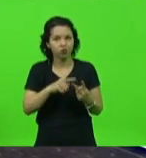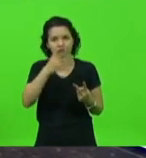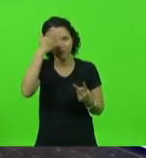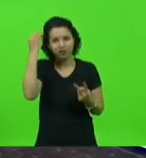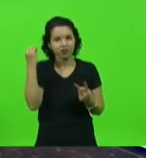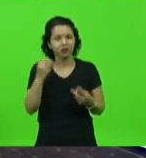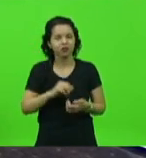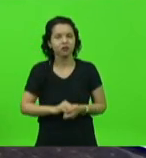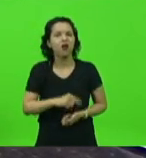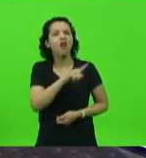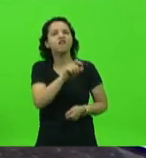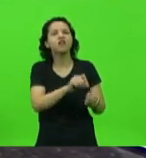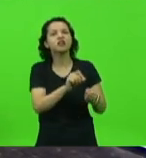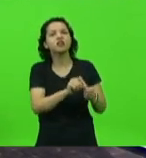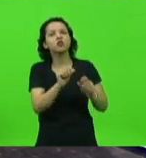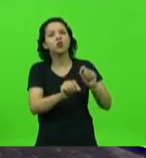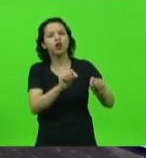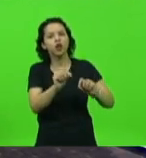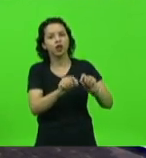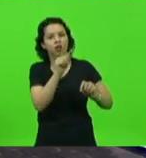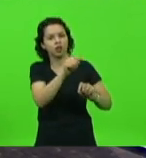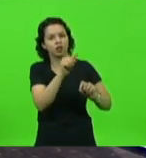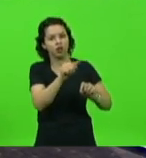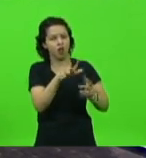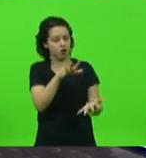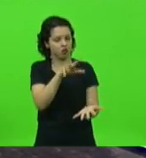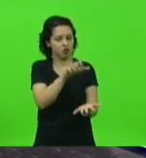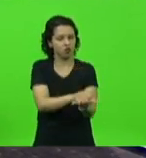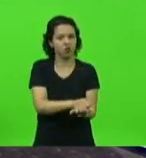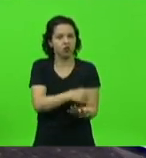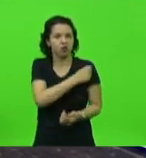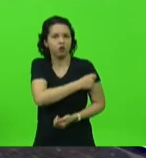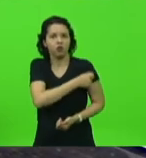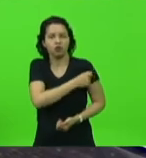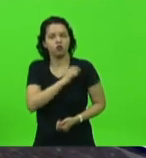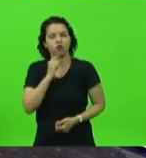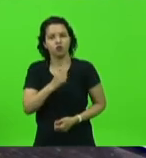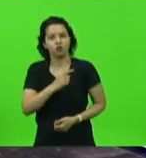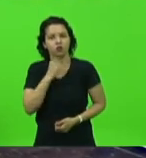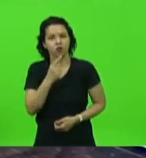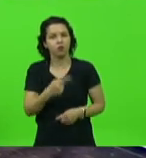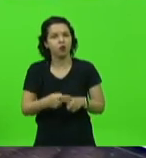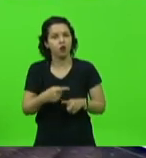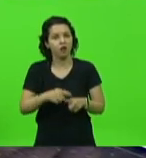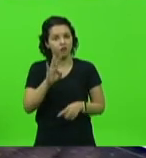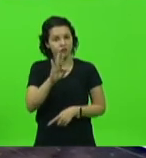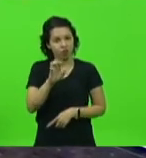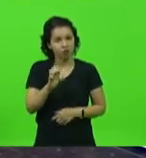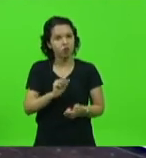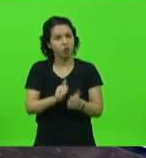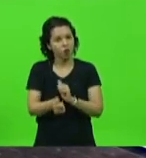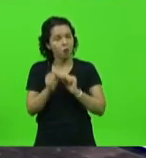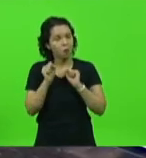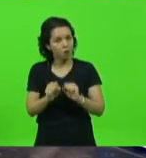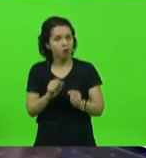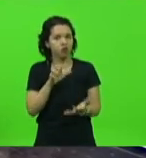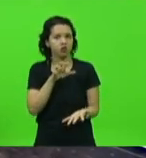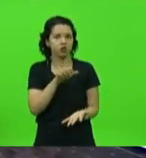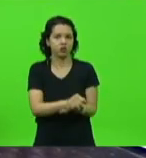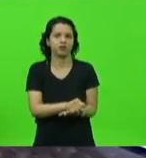fazer, o eles estão fazendo lá? Que eles não conseguem fazer uma inscrição de aluno, porque só a Fê Esporte, nesse caso, pode fazer as inscrições.